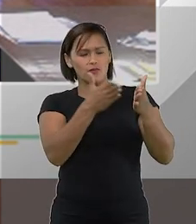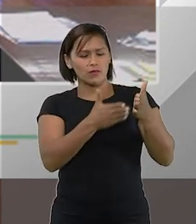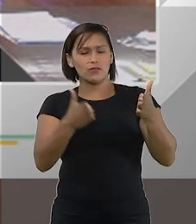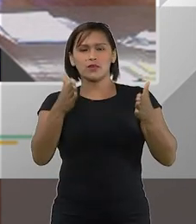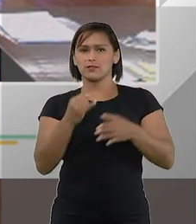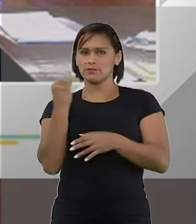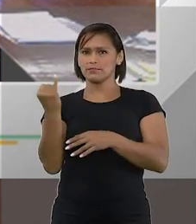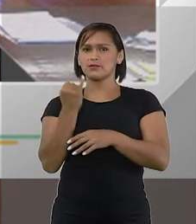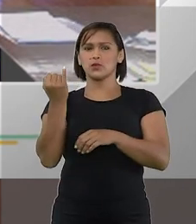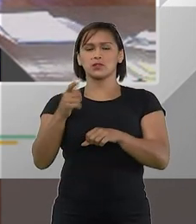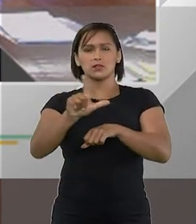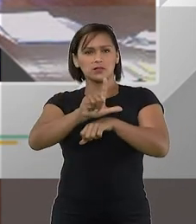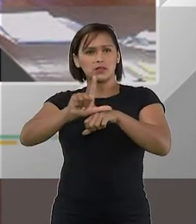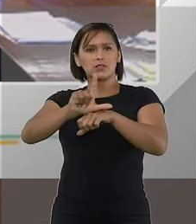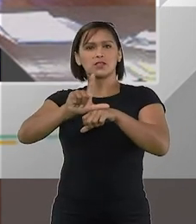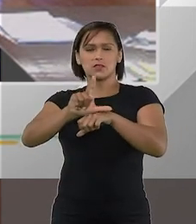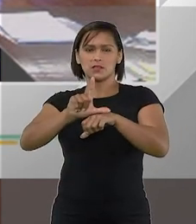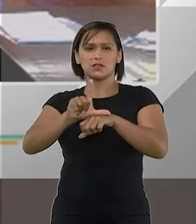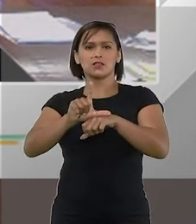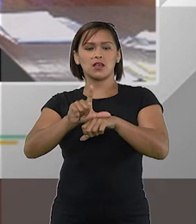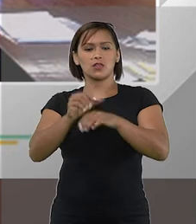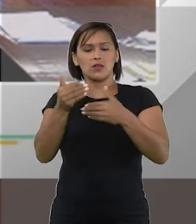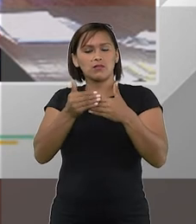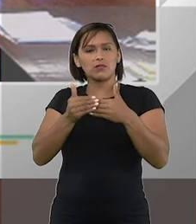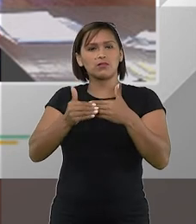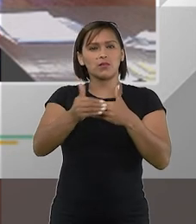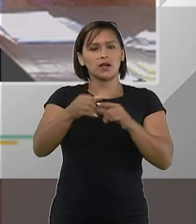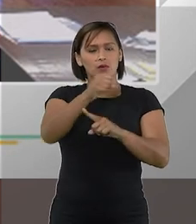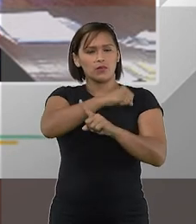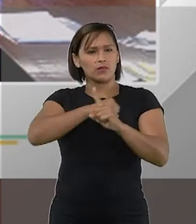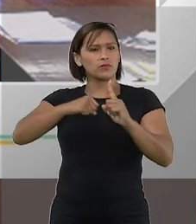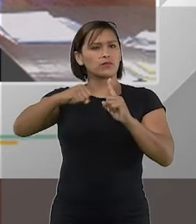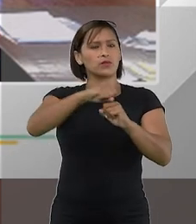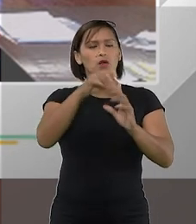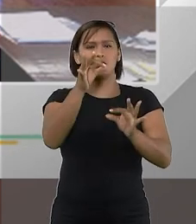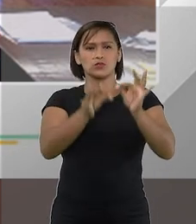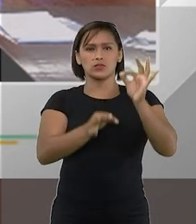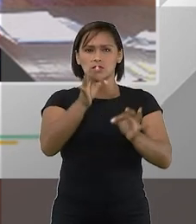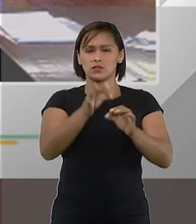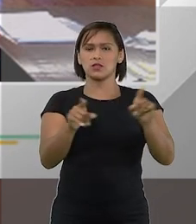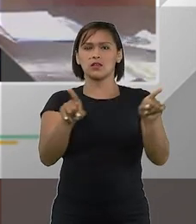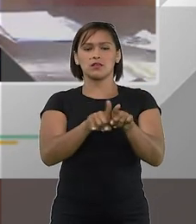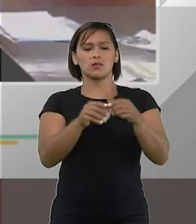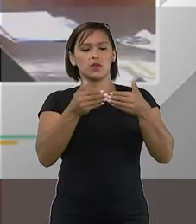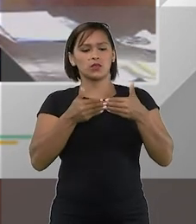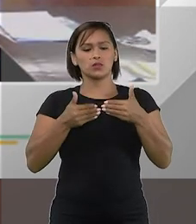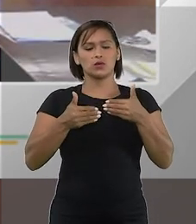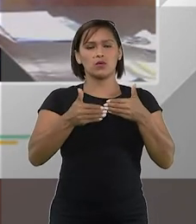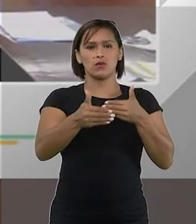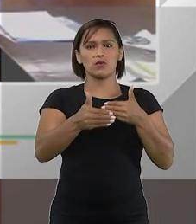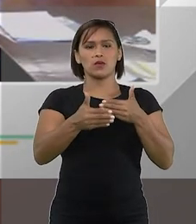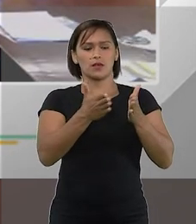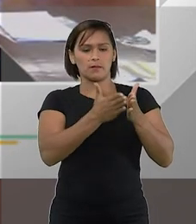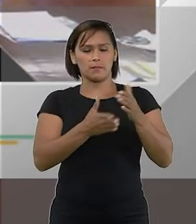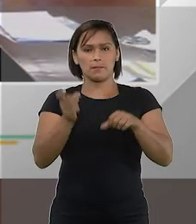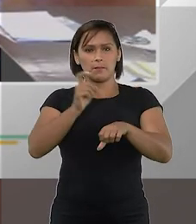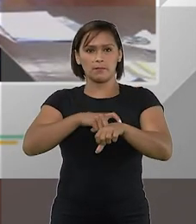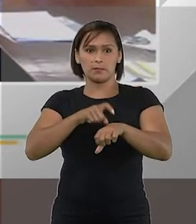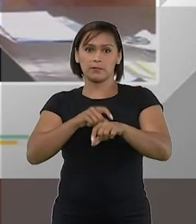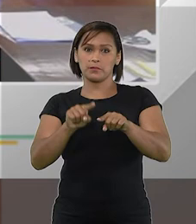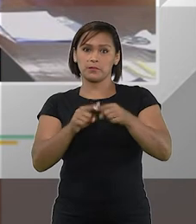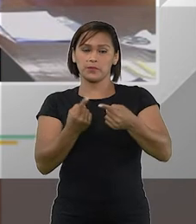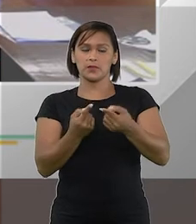momento que o legislador passou e toda a comunidade jurídica passou passamos todos nós esse momento